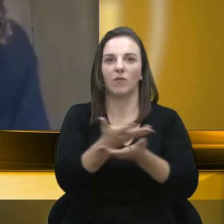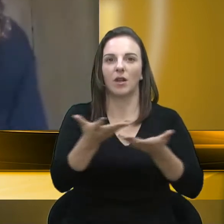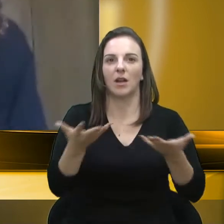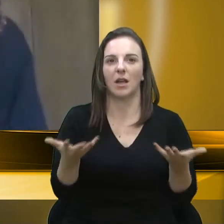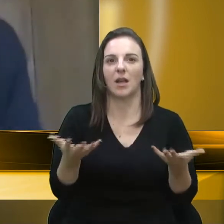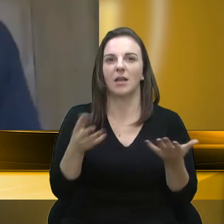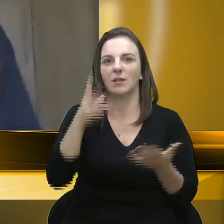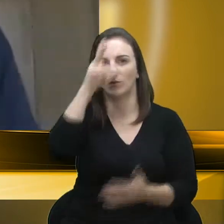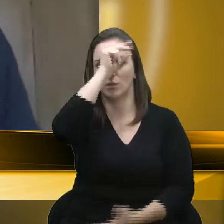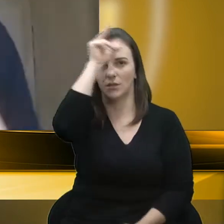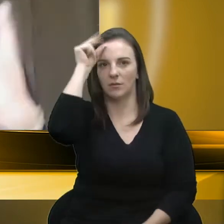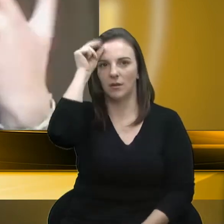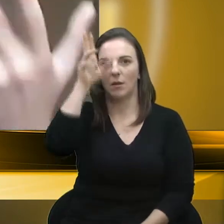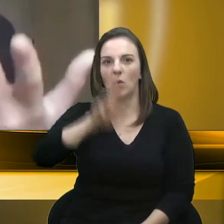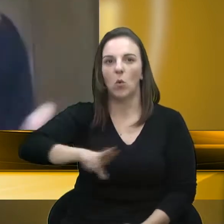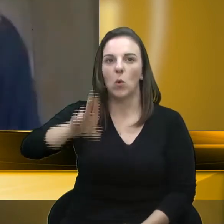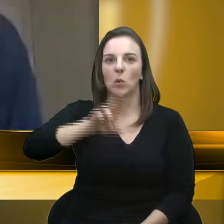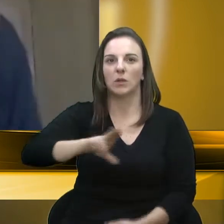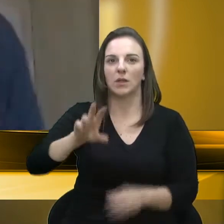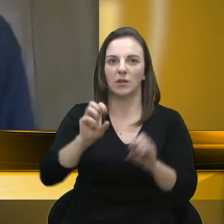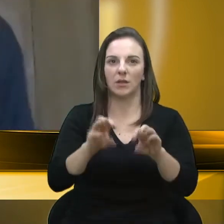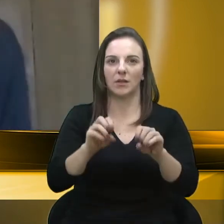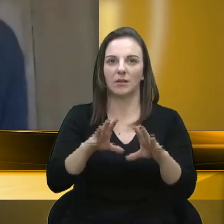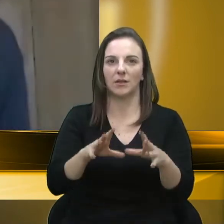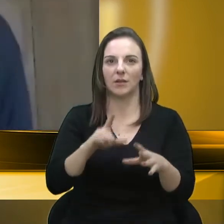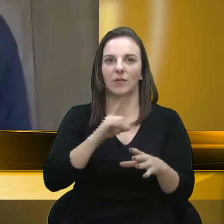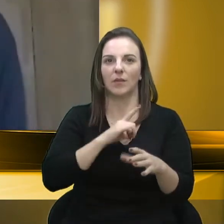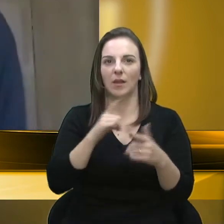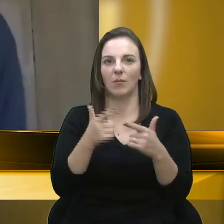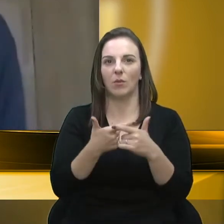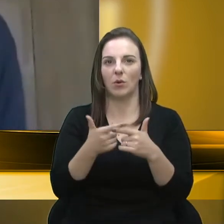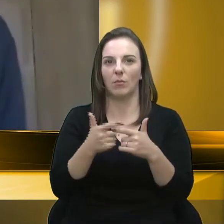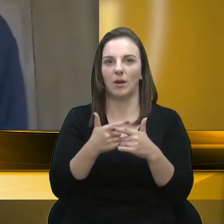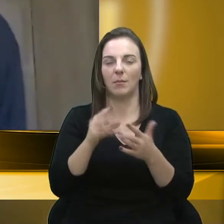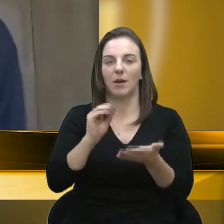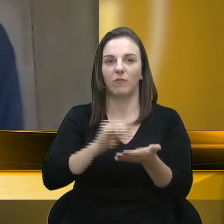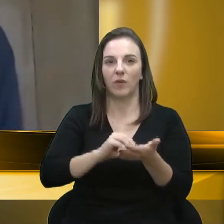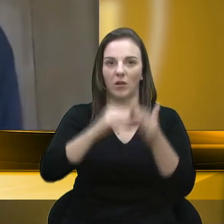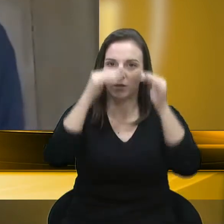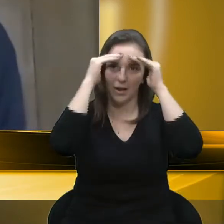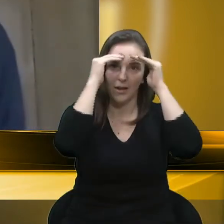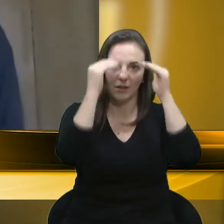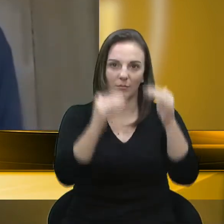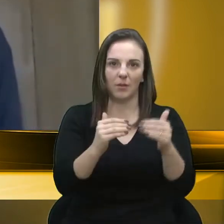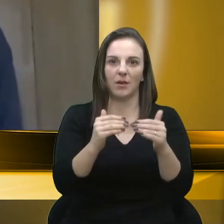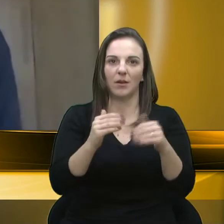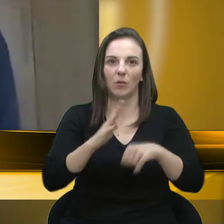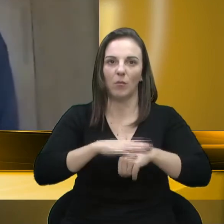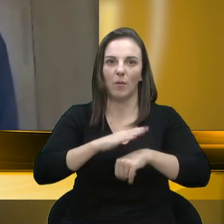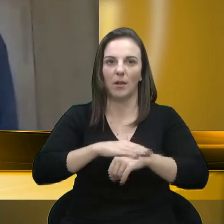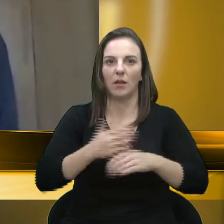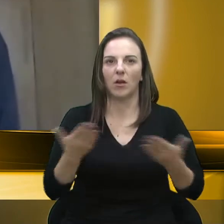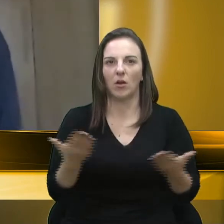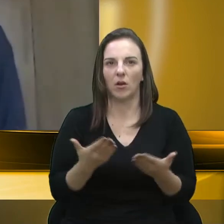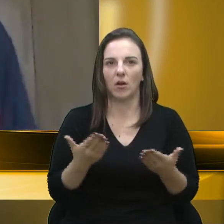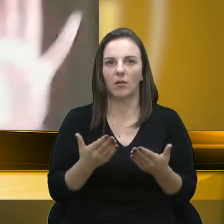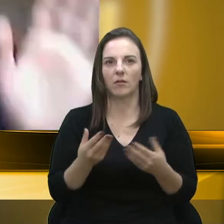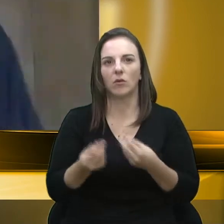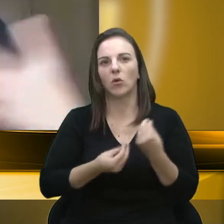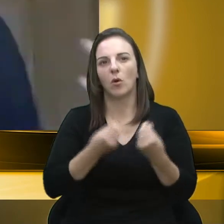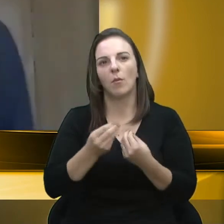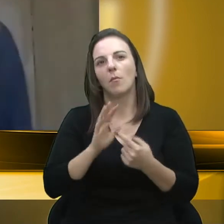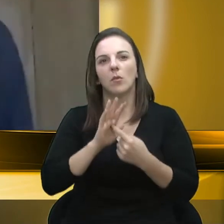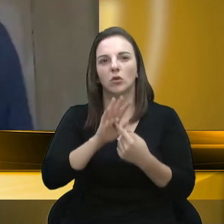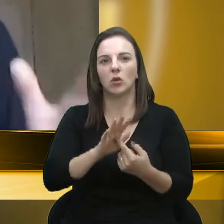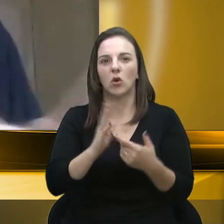educação e que enfrenta um desrespeito tão grande nesse momento. Então como foi expressado que esse atendimento ocorre, a gente